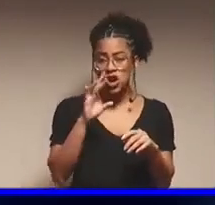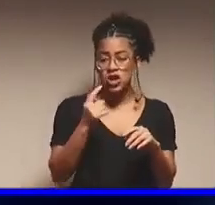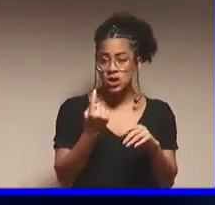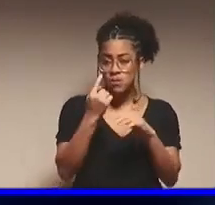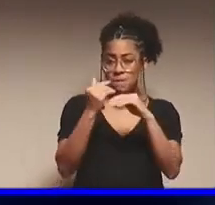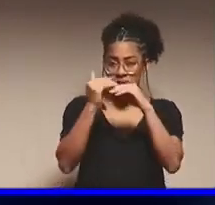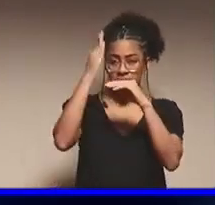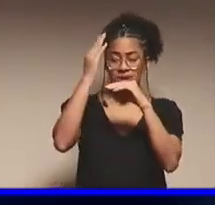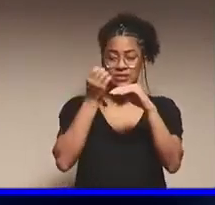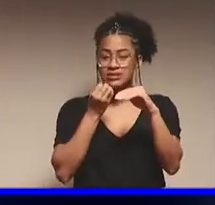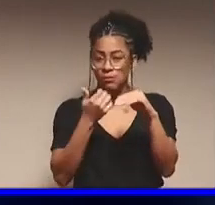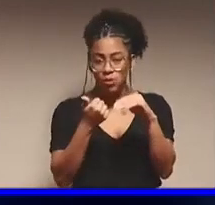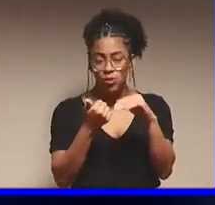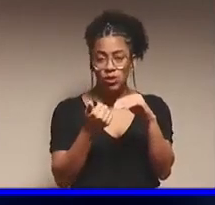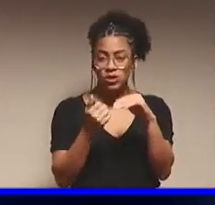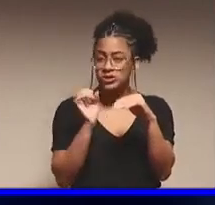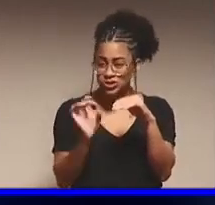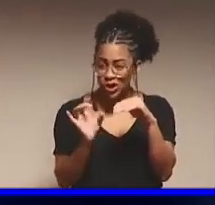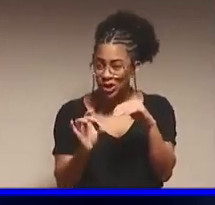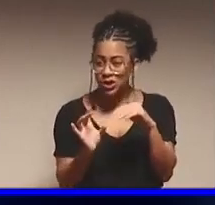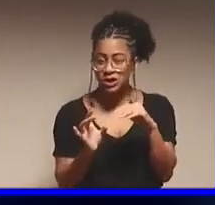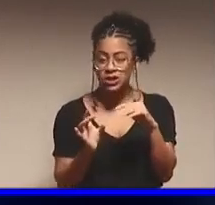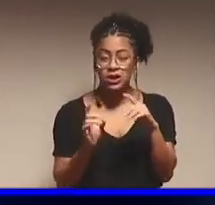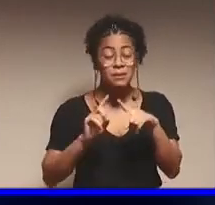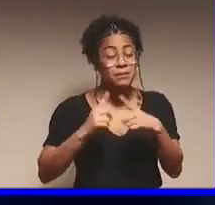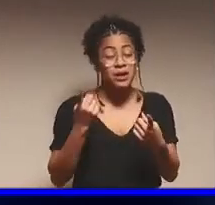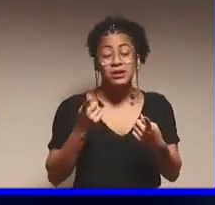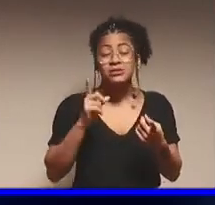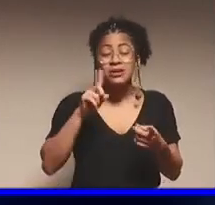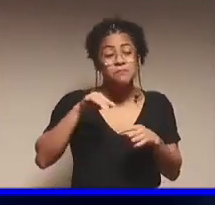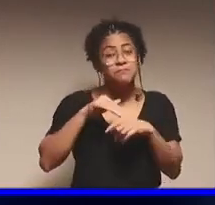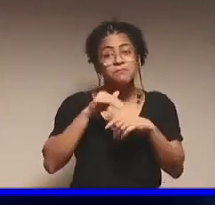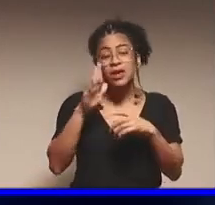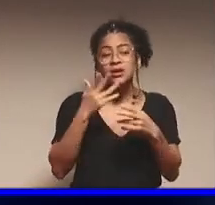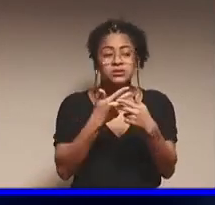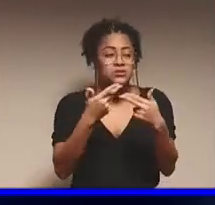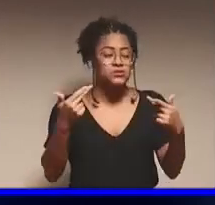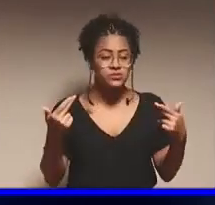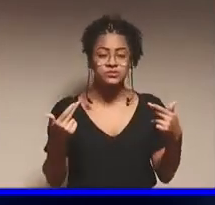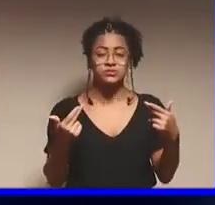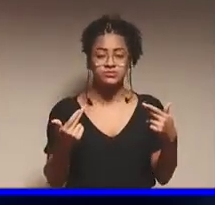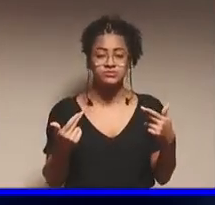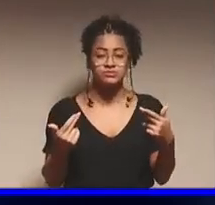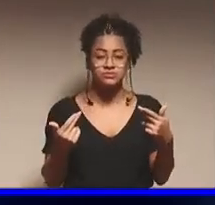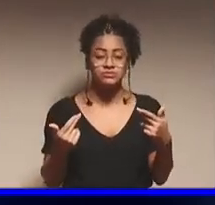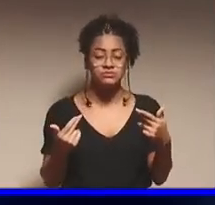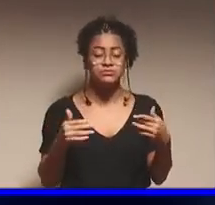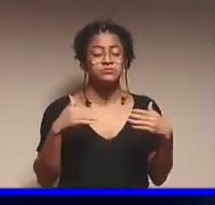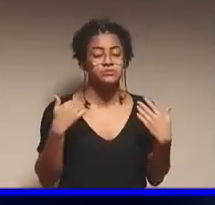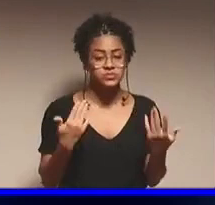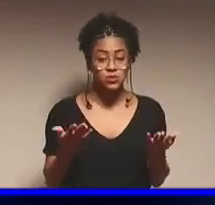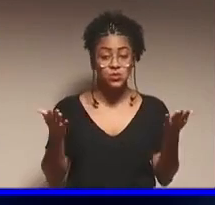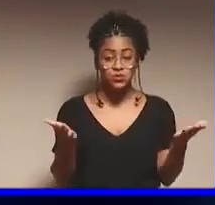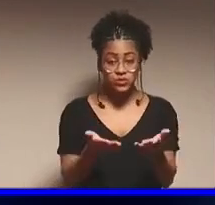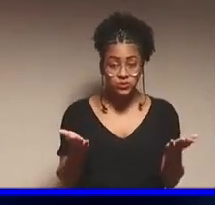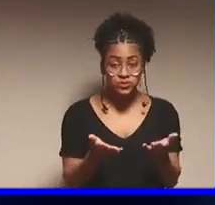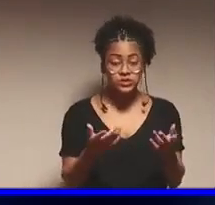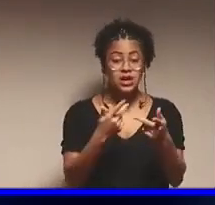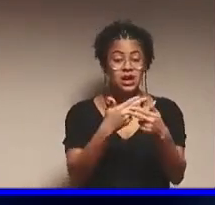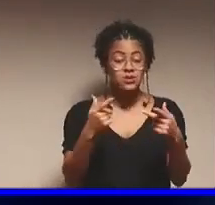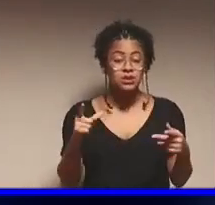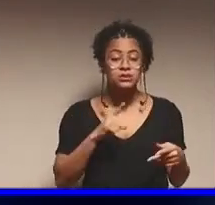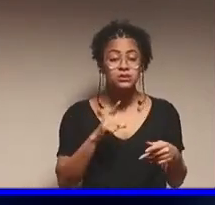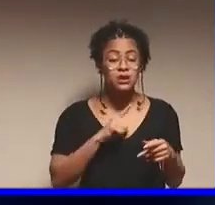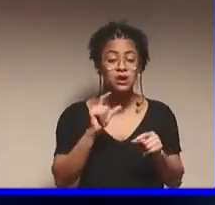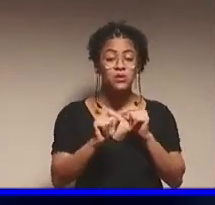É só isso. Então, gente, é muito mais do que a gente pensa. Está bom? Então, hoje, as coisas tendem a ser